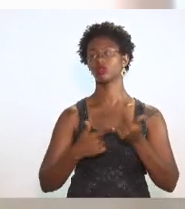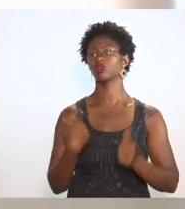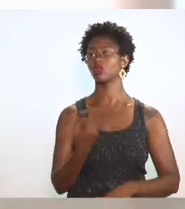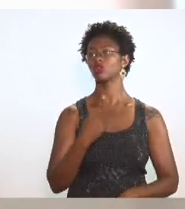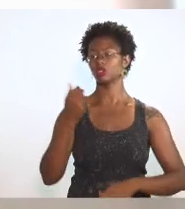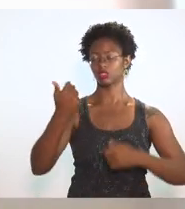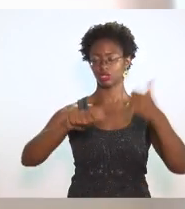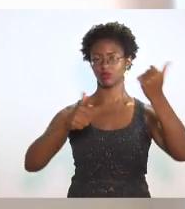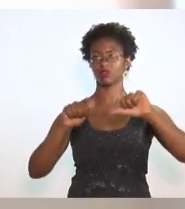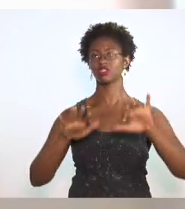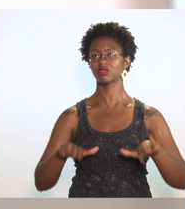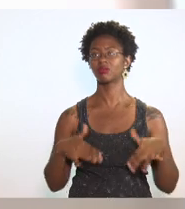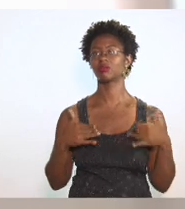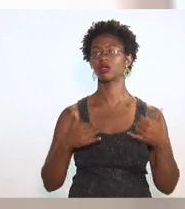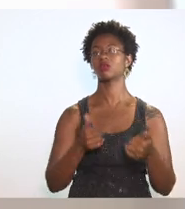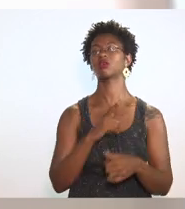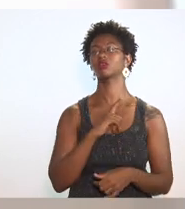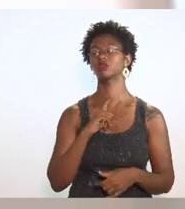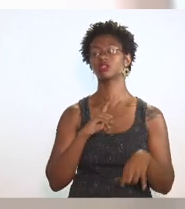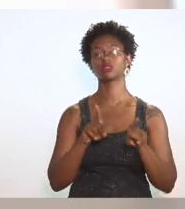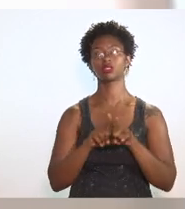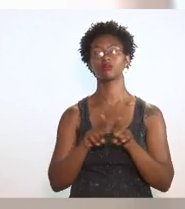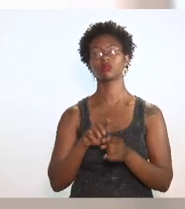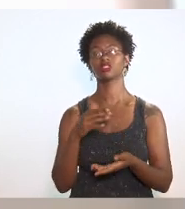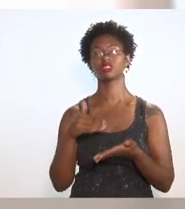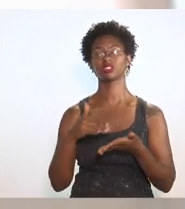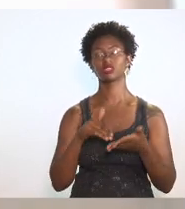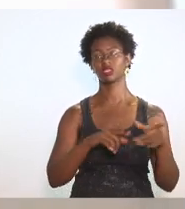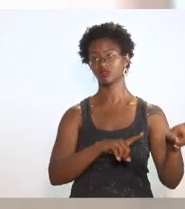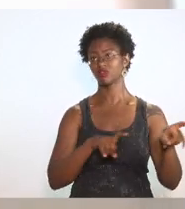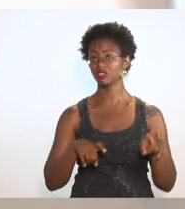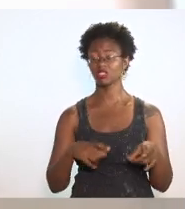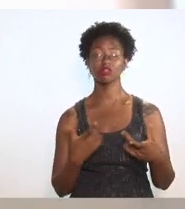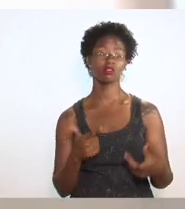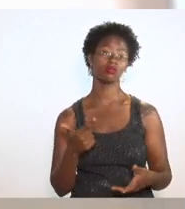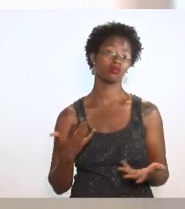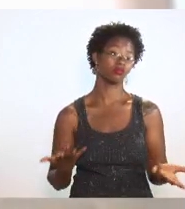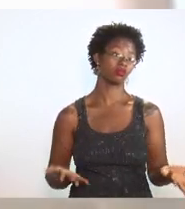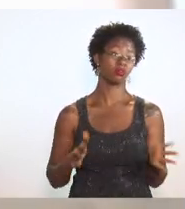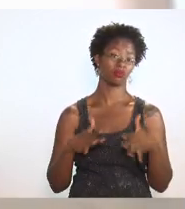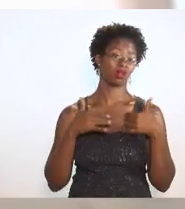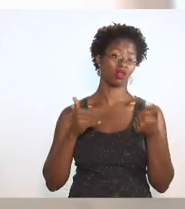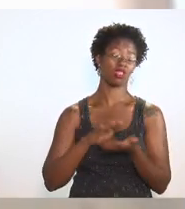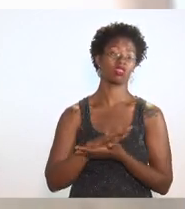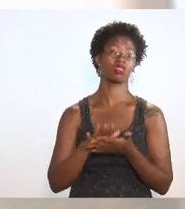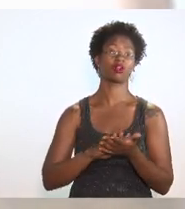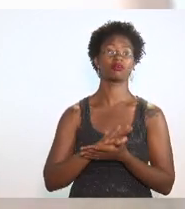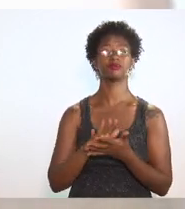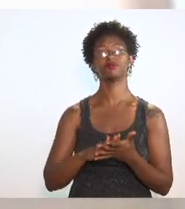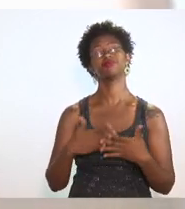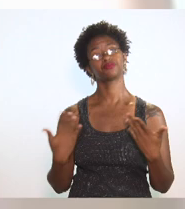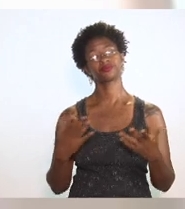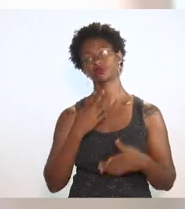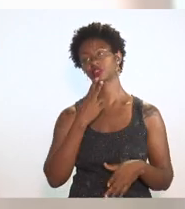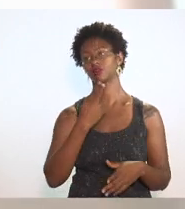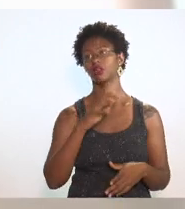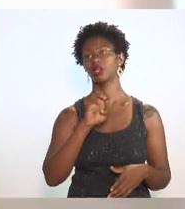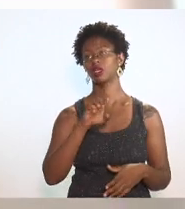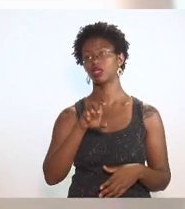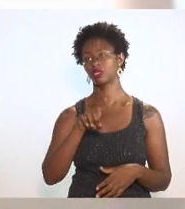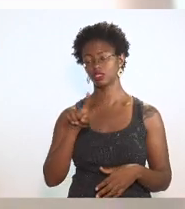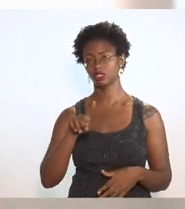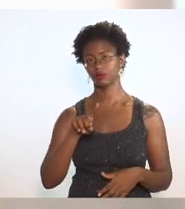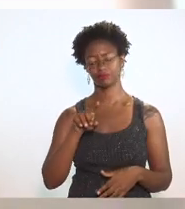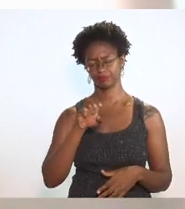para fazer e da qual a Secretaria de Fazenda não tem a menor condição. Então, quando, por exemplo, no âmbito do Poder Executivo, a gente tem um projeto